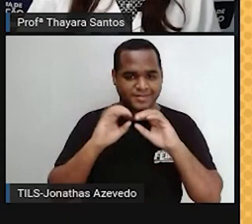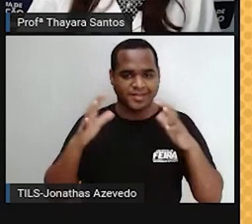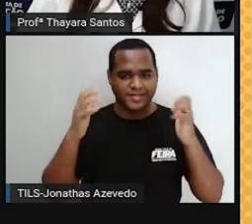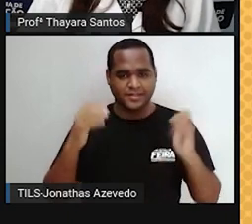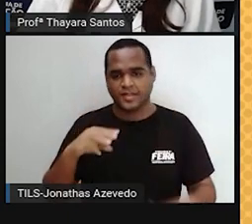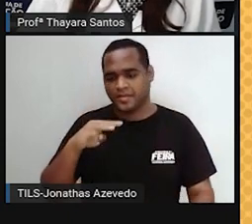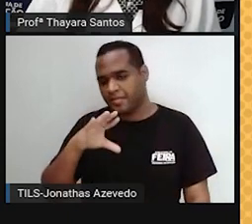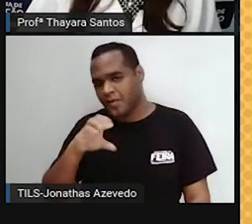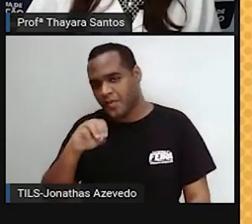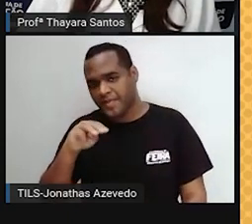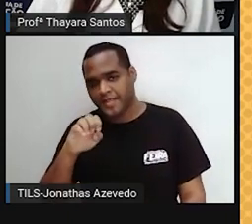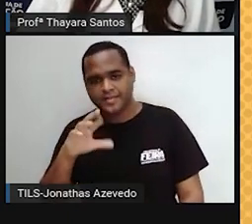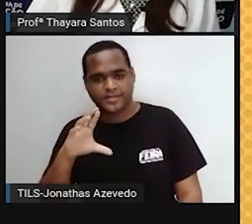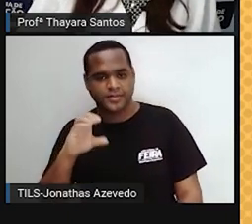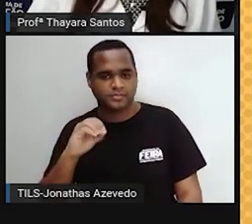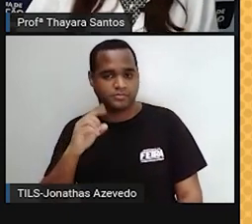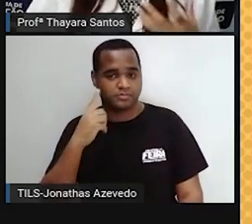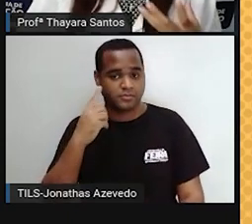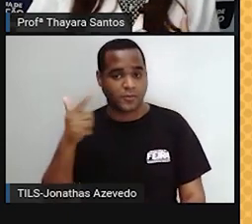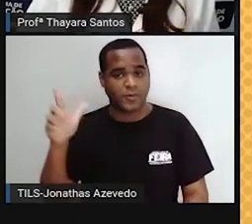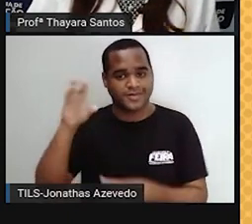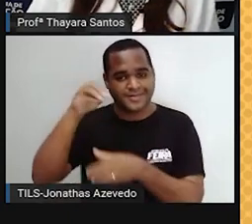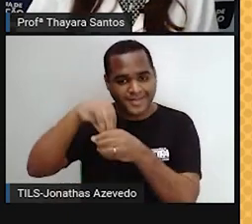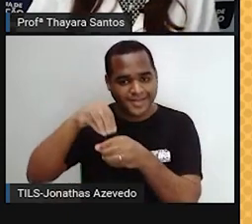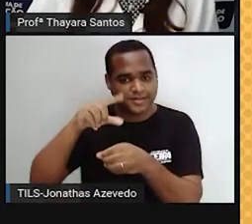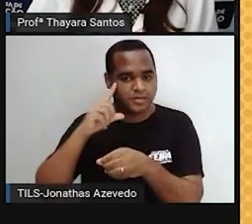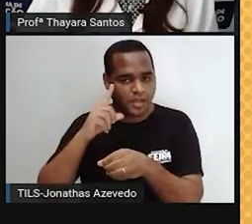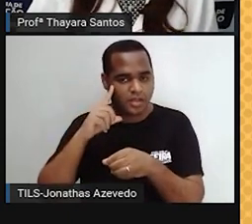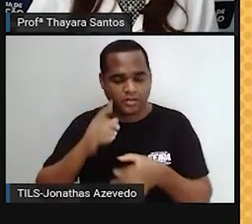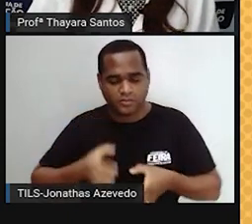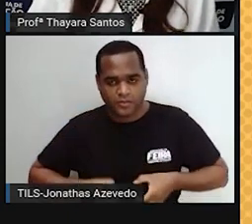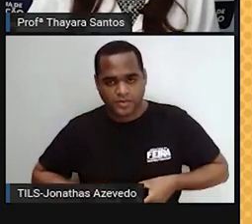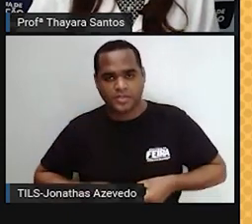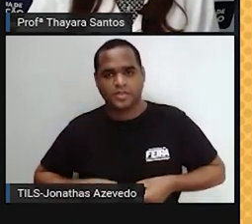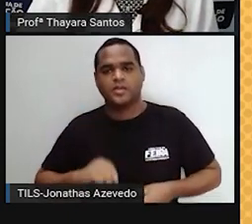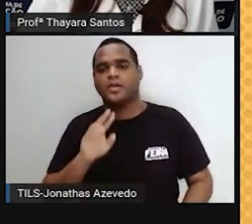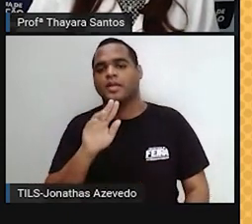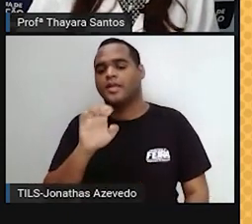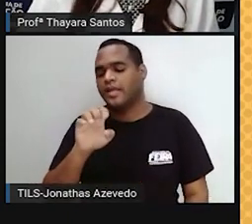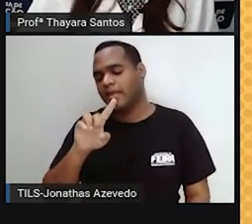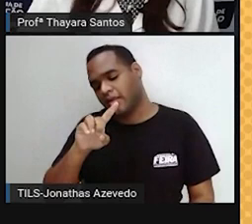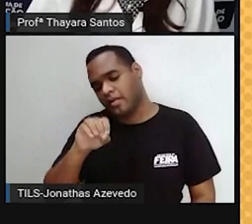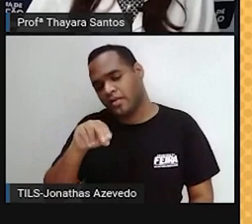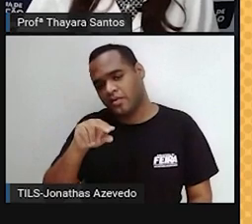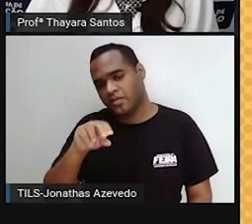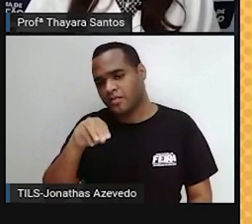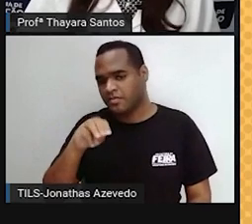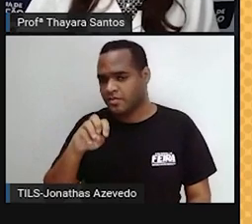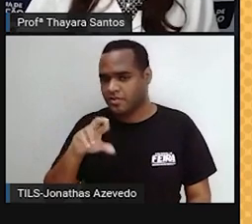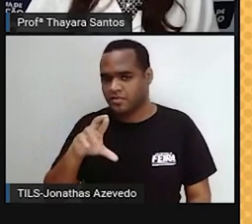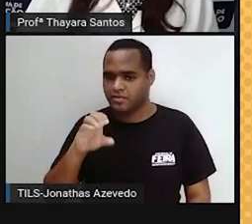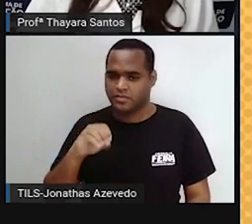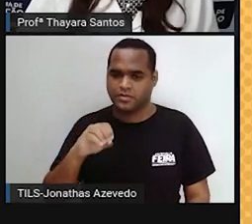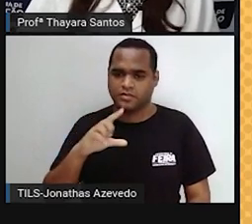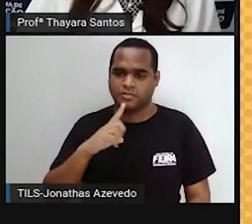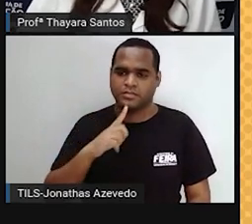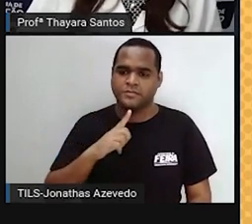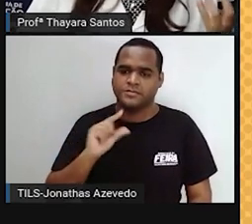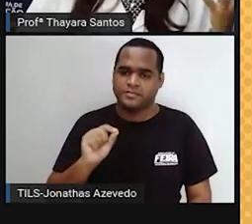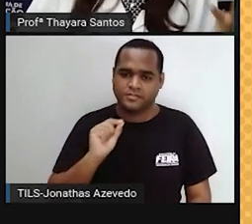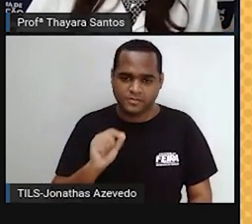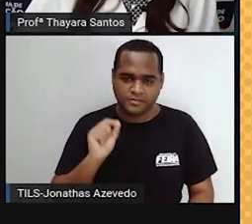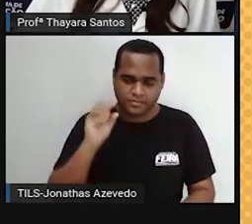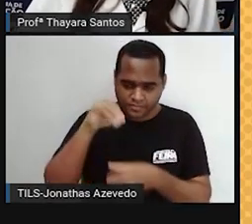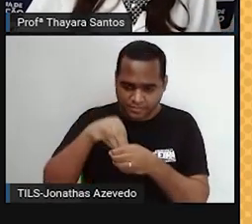miométrio. E a camada mais interna desse útero é o endométrio. Então, no momento da